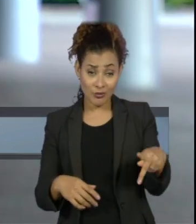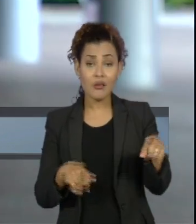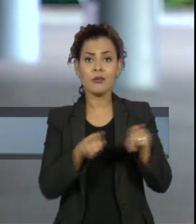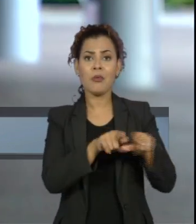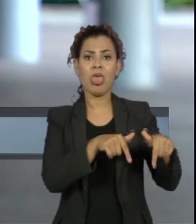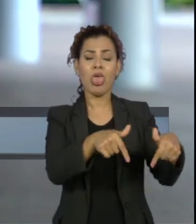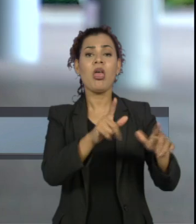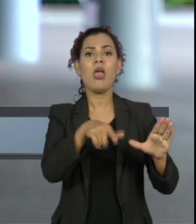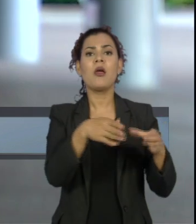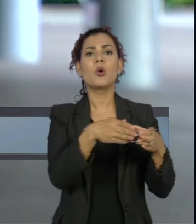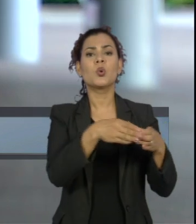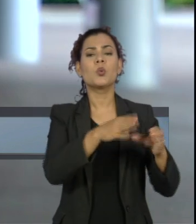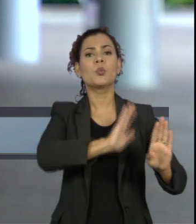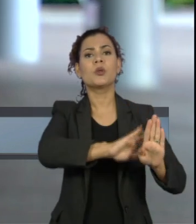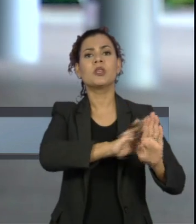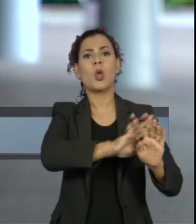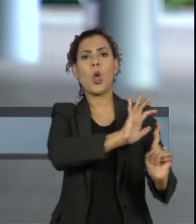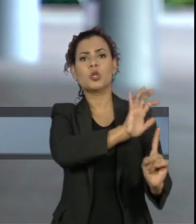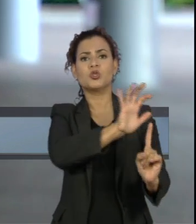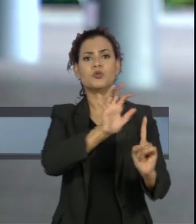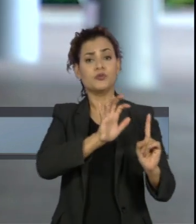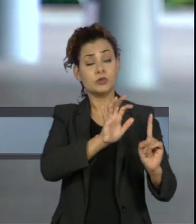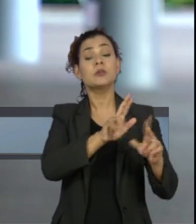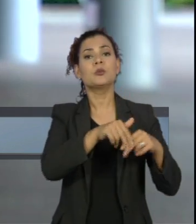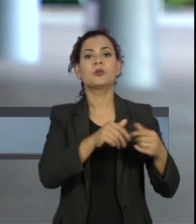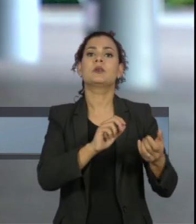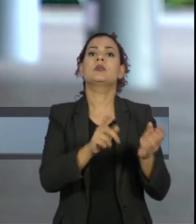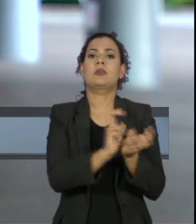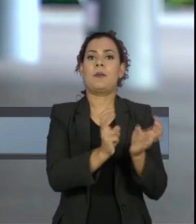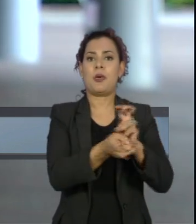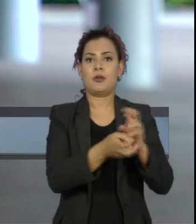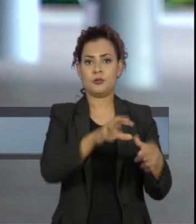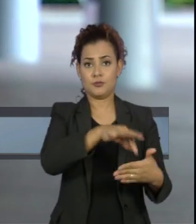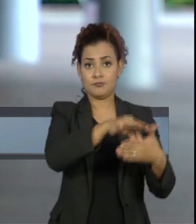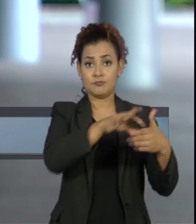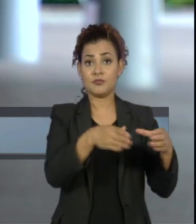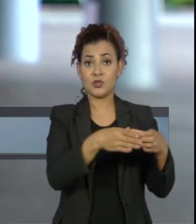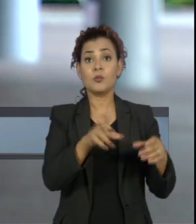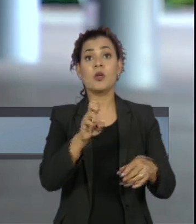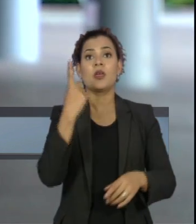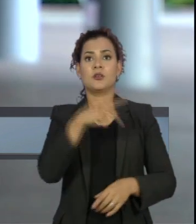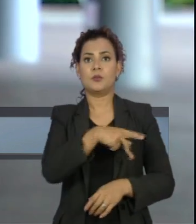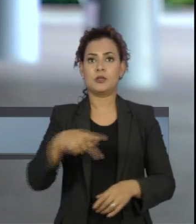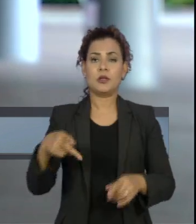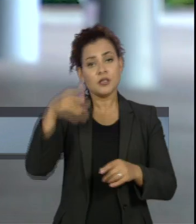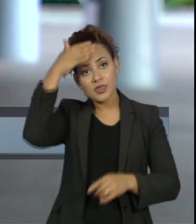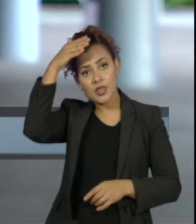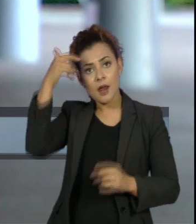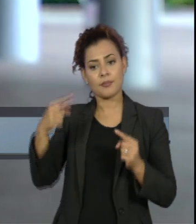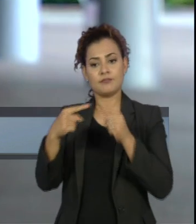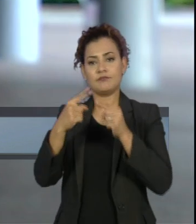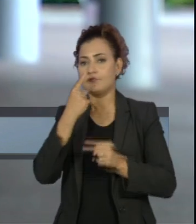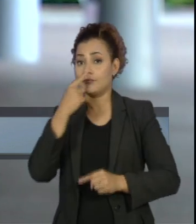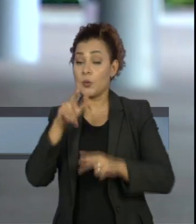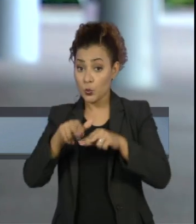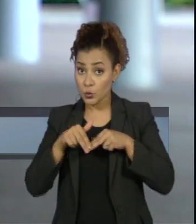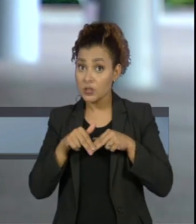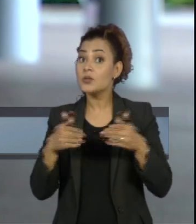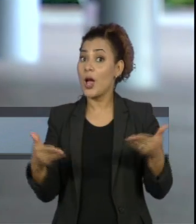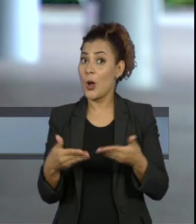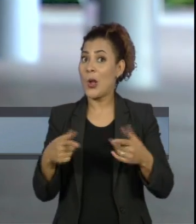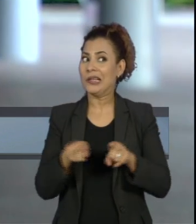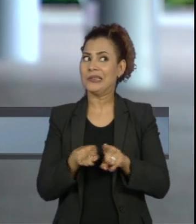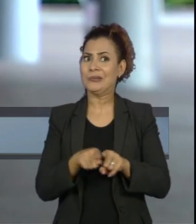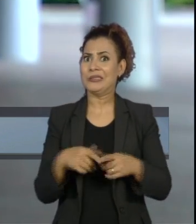pela ala ideológica do governo, que hoje comanda o Itamaraty e é alinhada ao ex-presidente Donald Trump. Esse alinhamento, aliás, também